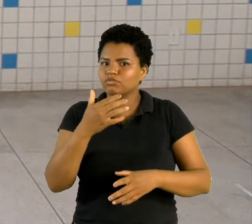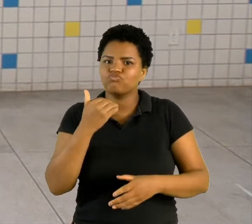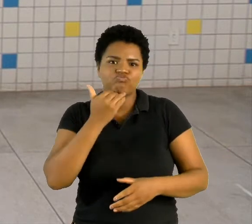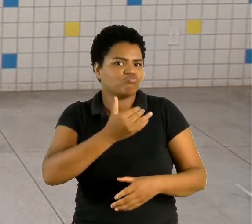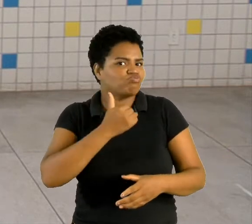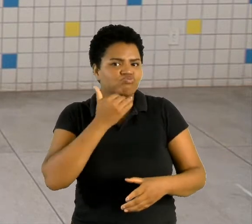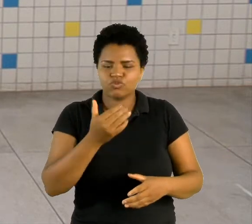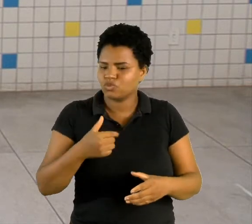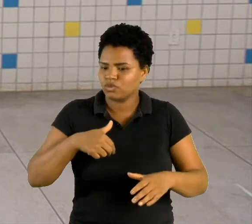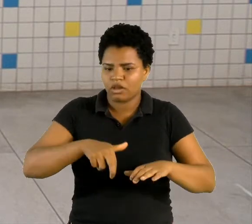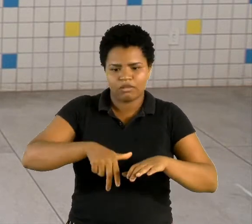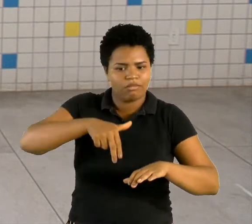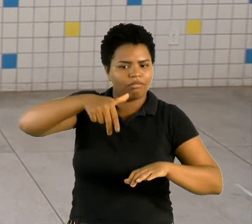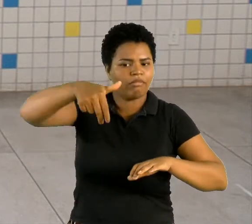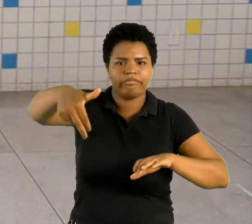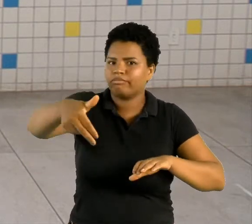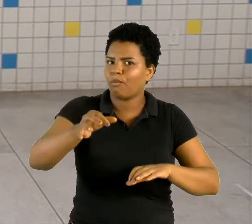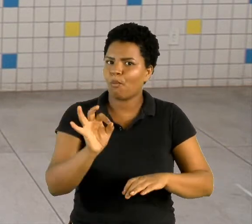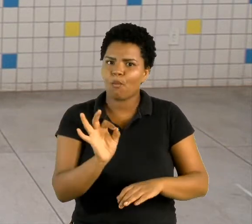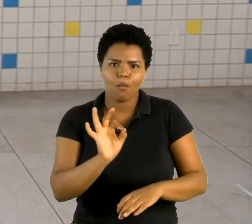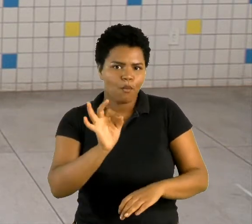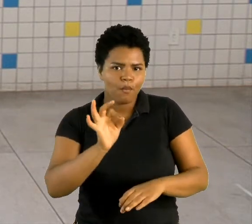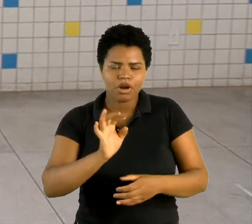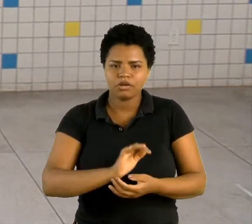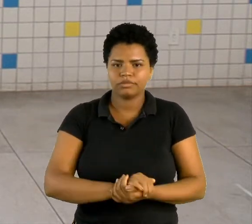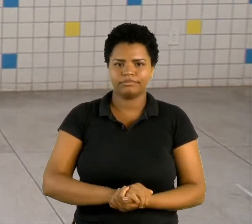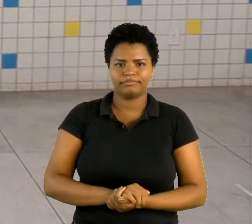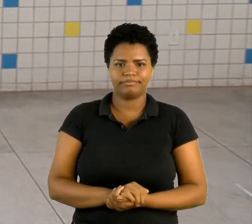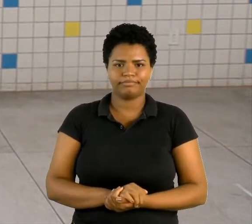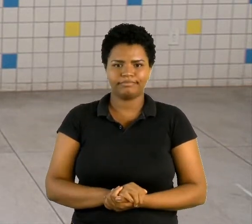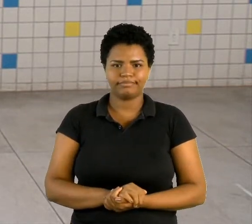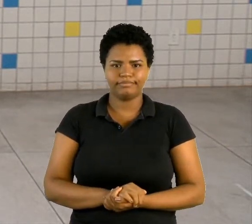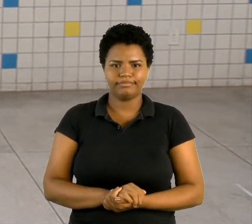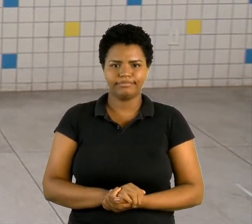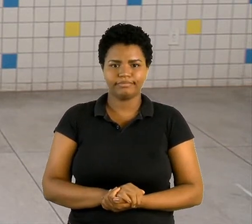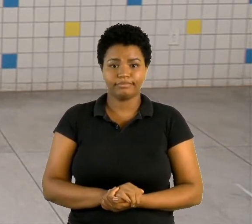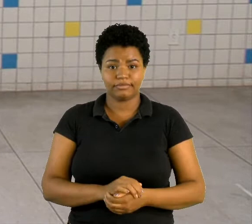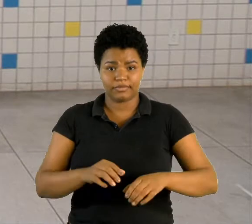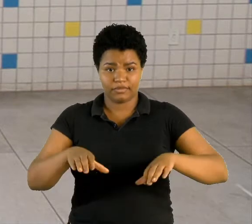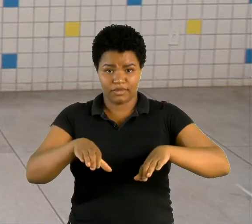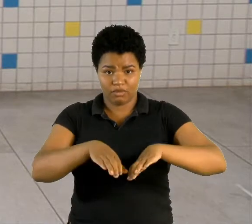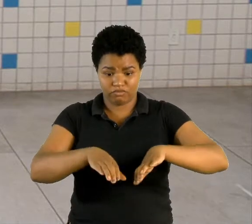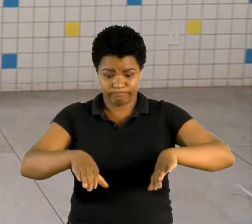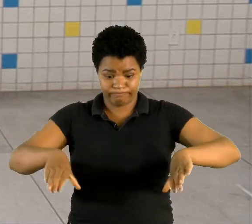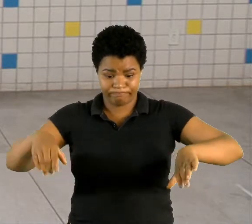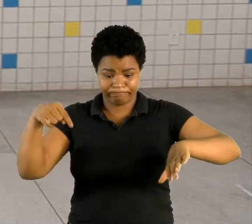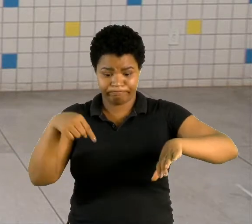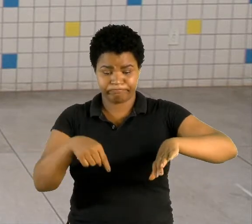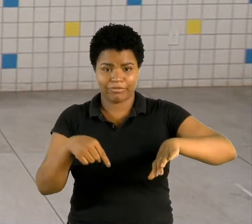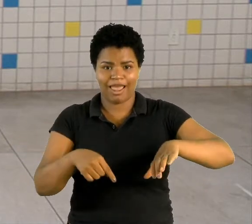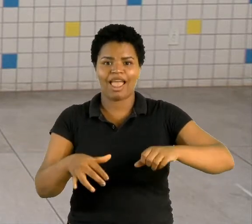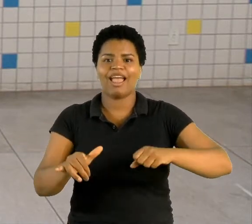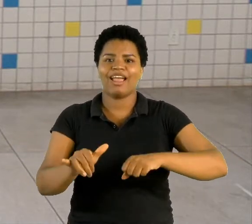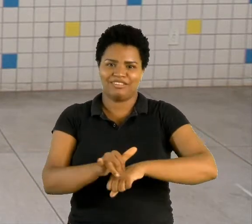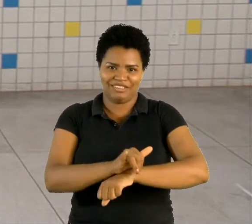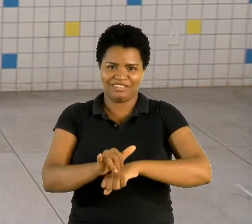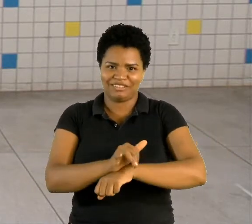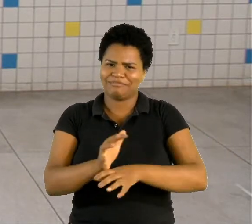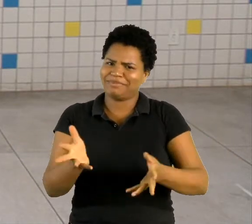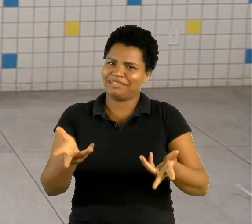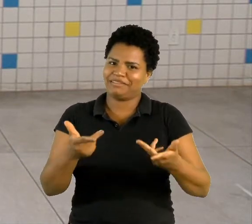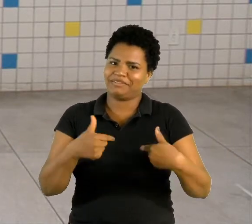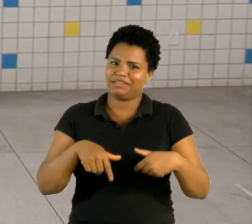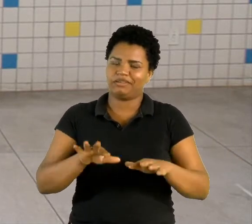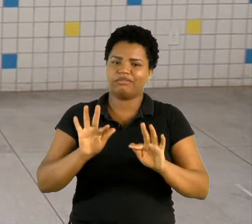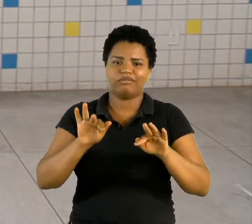ninguém conseguia sair dali. E aí, enquanto que a trincheira, inicialmente, ela foi uma estratégia excelente, no